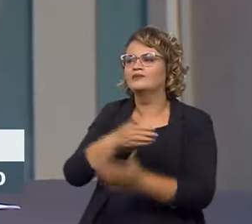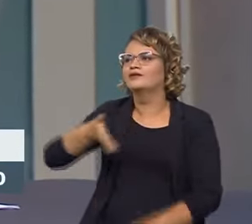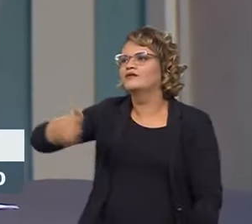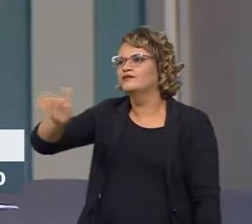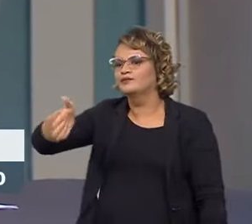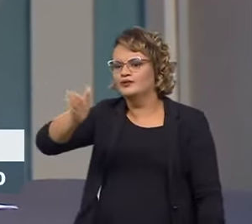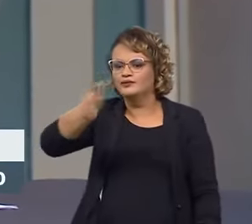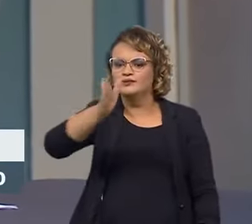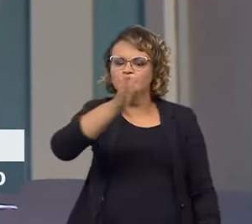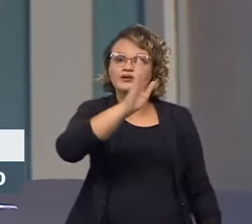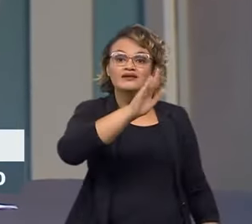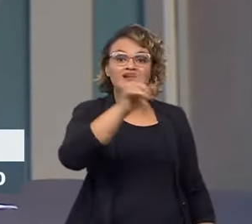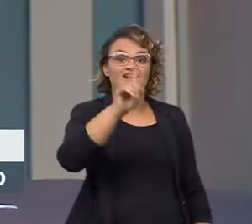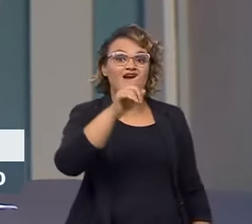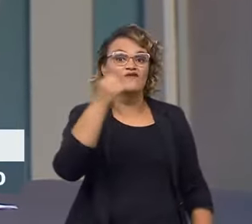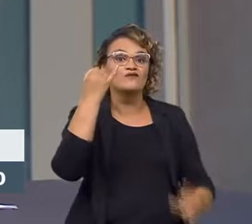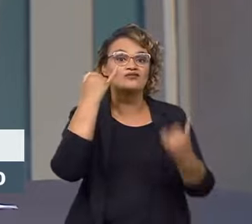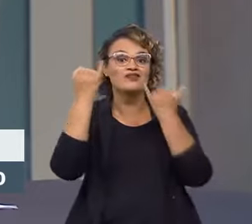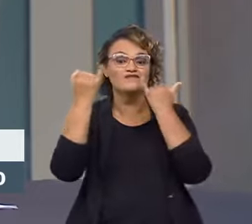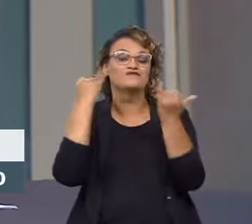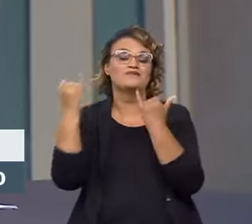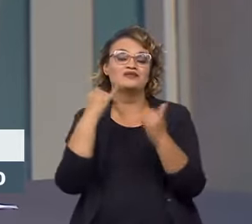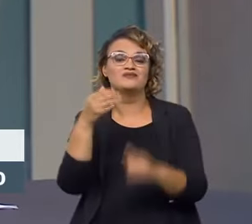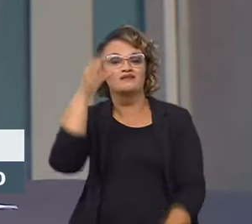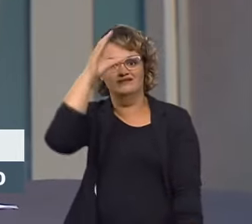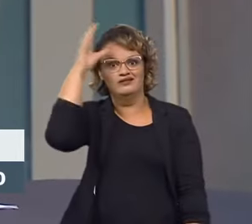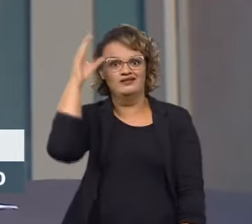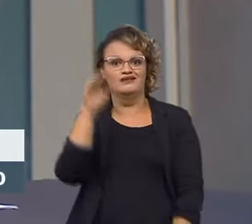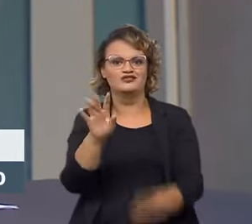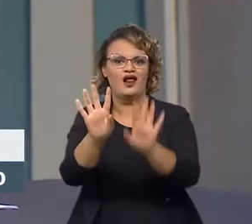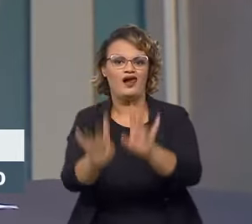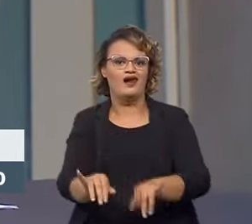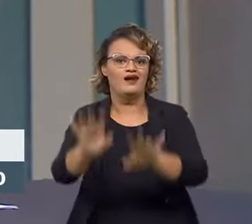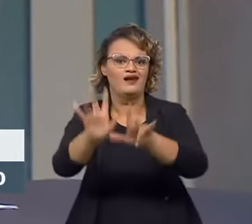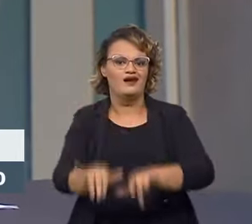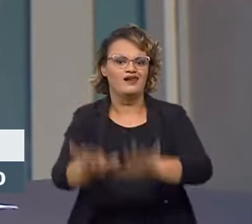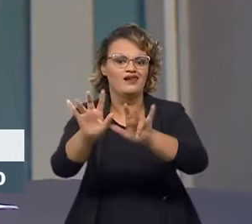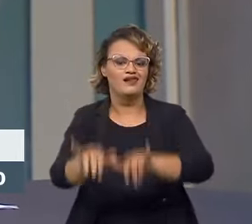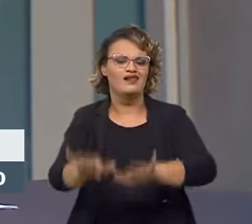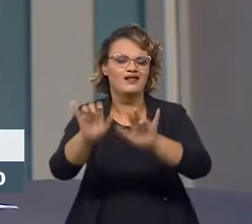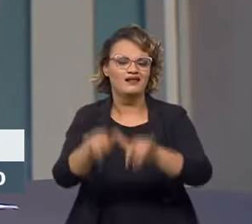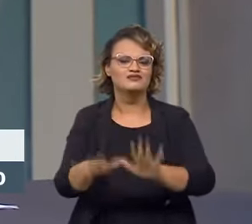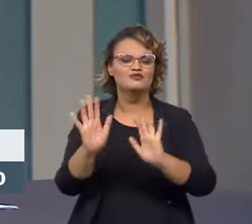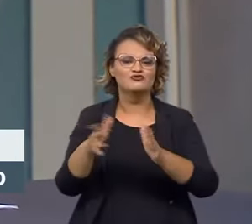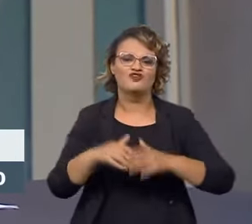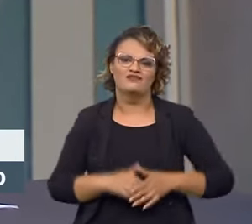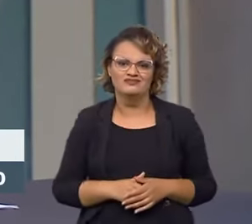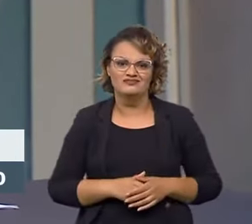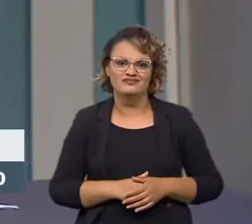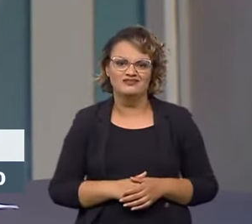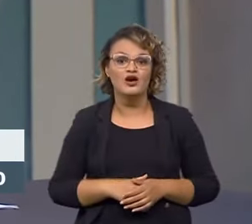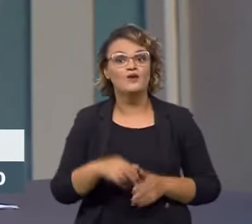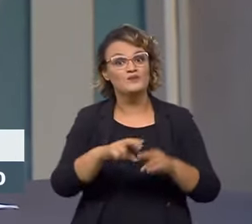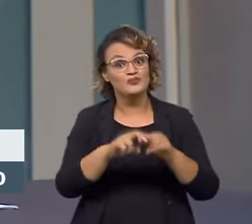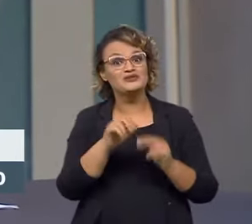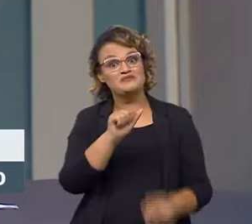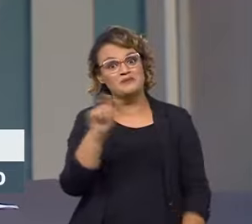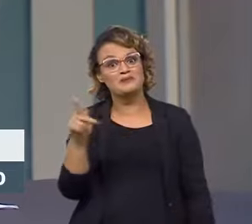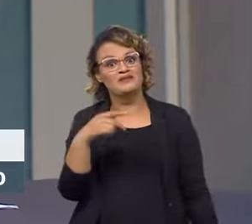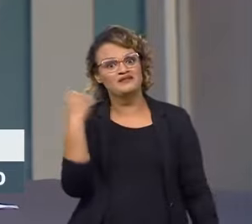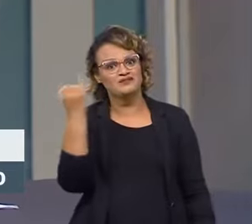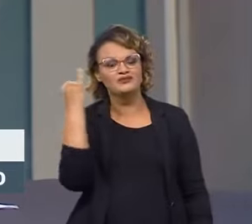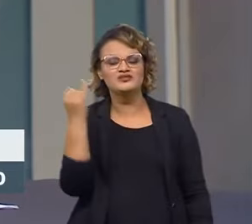padarias, ele tem uma informação de onde pode estar um problema, porque vários consumidores naquela mesma loja botaram uma